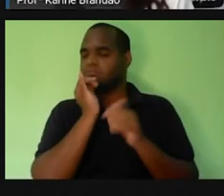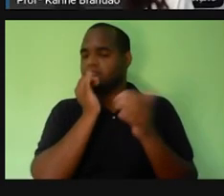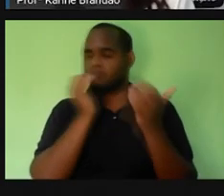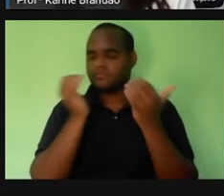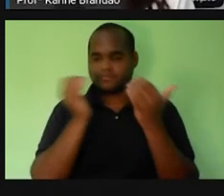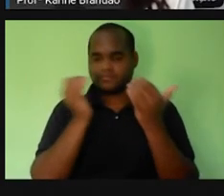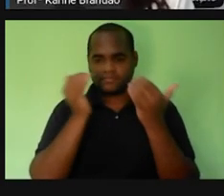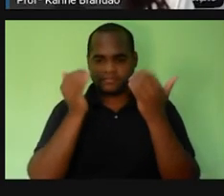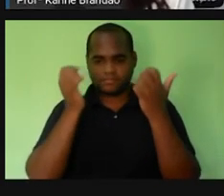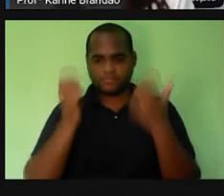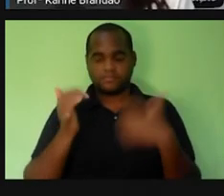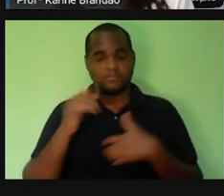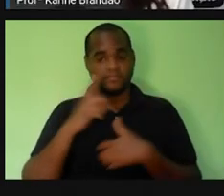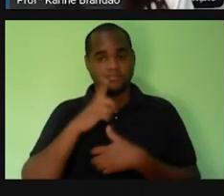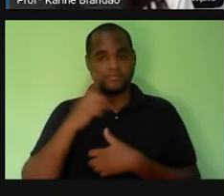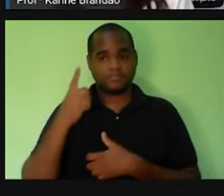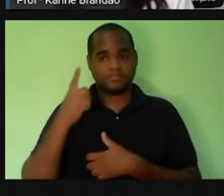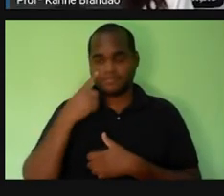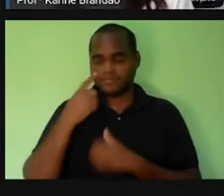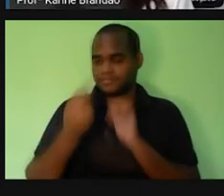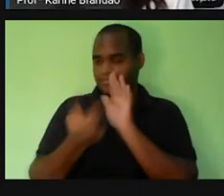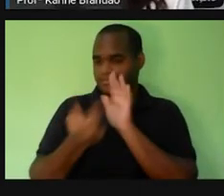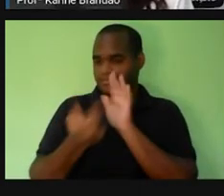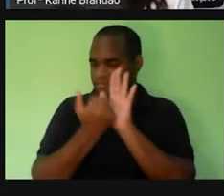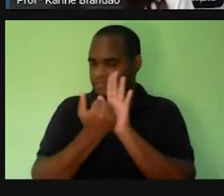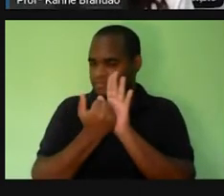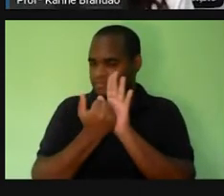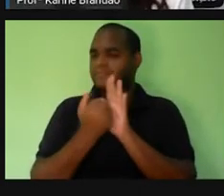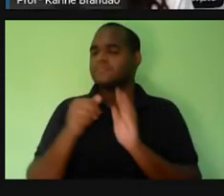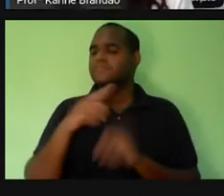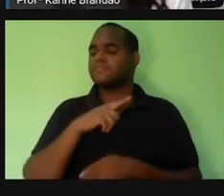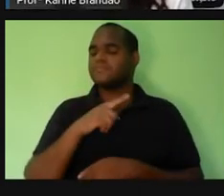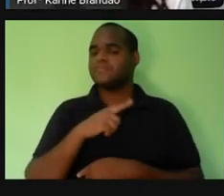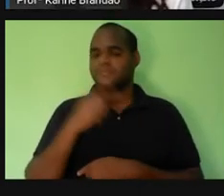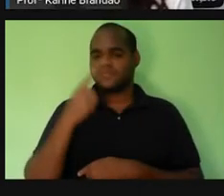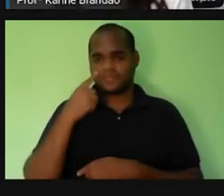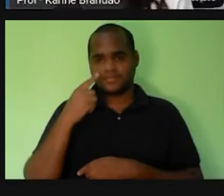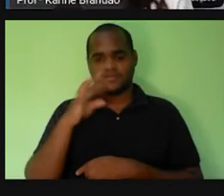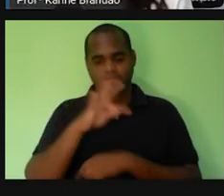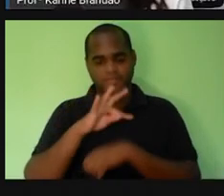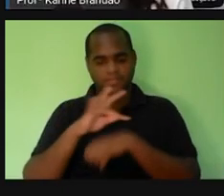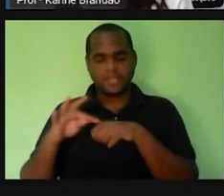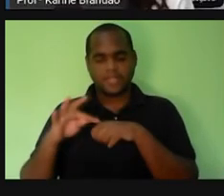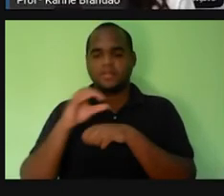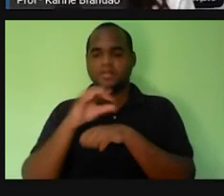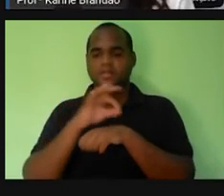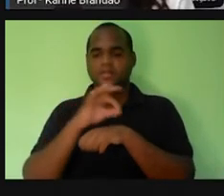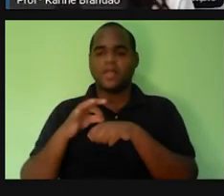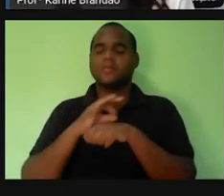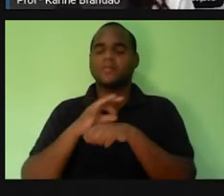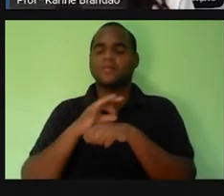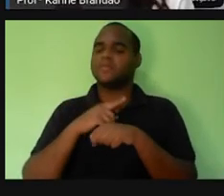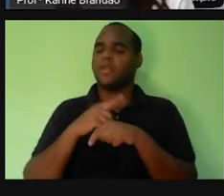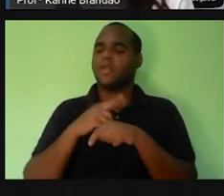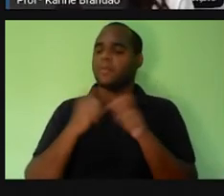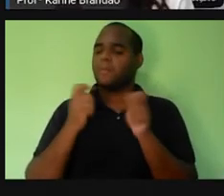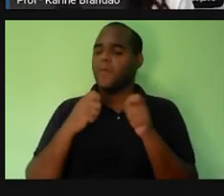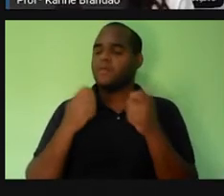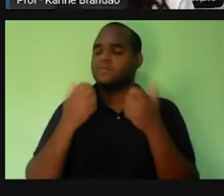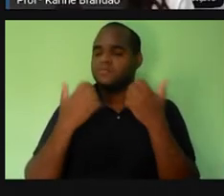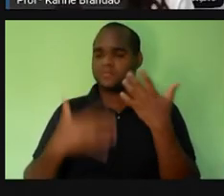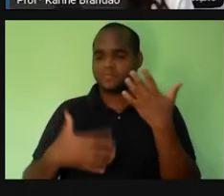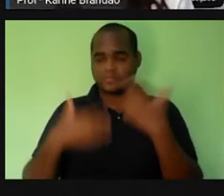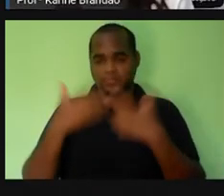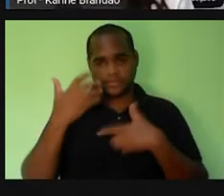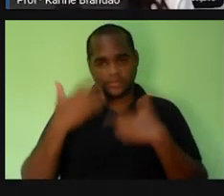traz essa imagem de dois tecidos celulares importantes das plantas. Que é o tecido floíma.